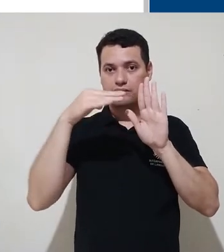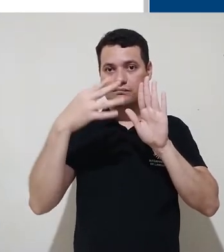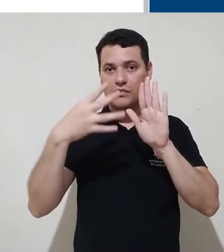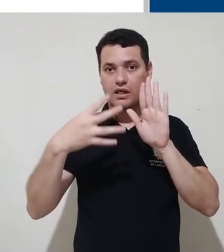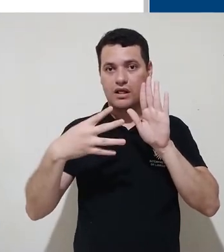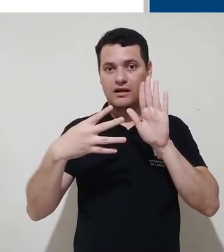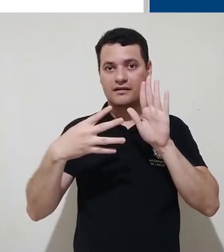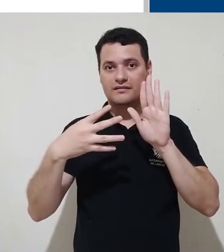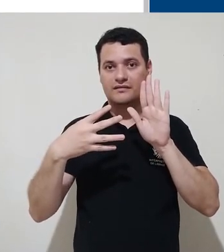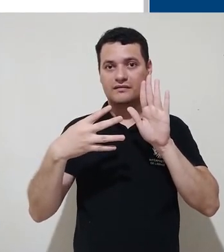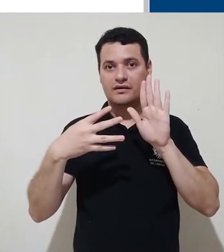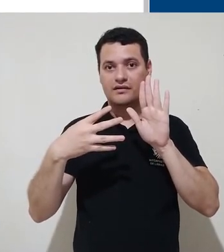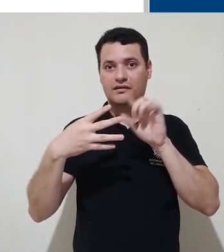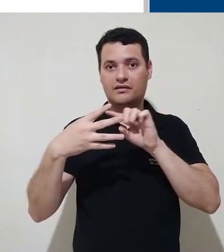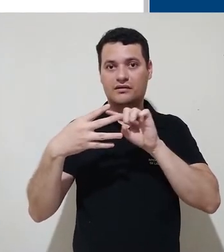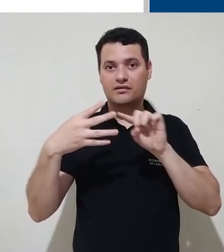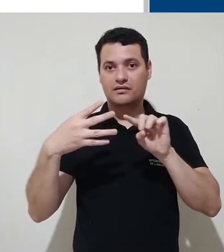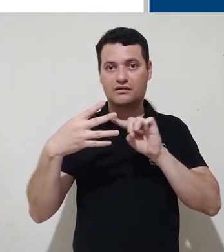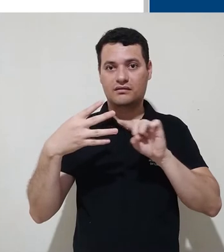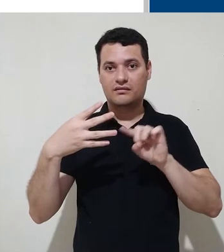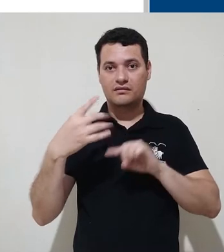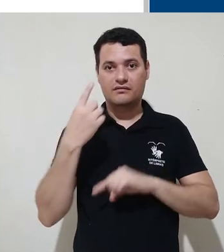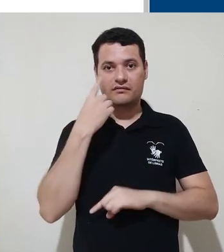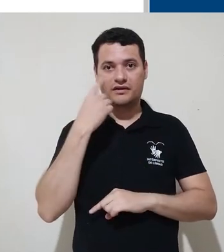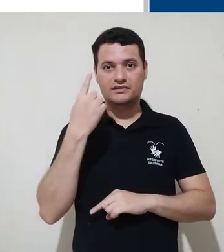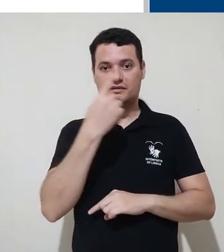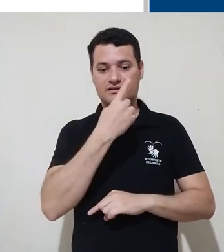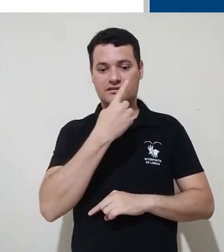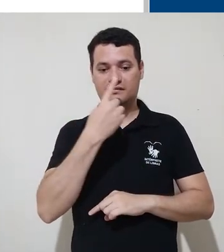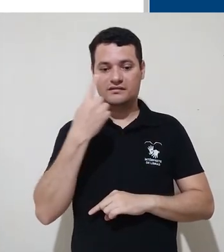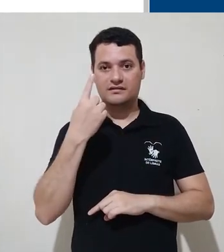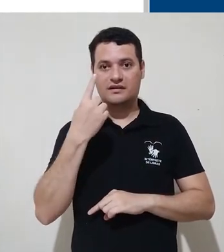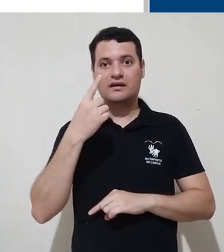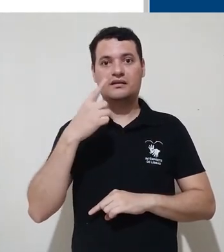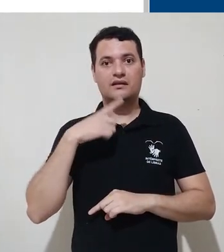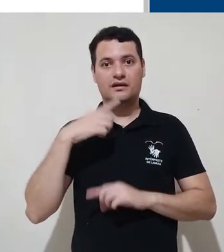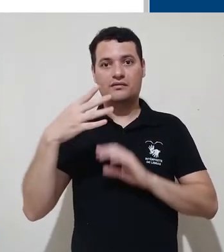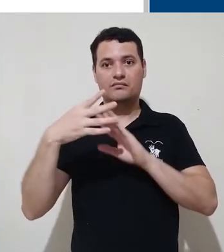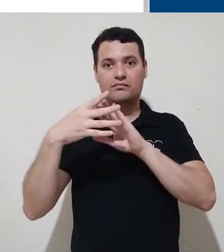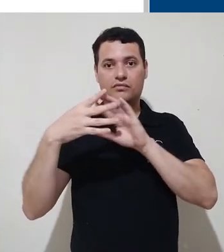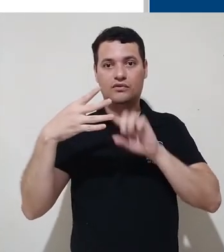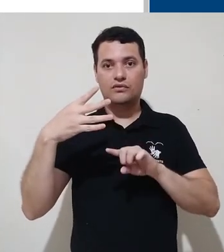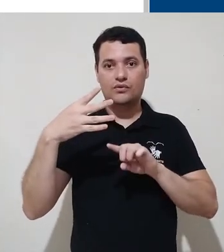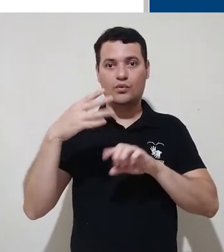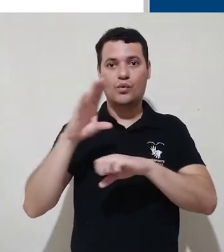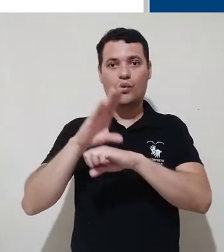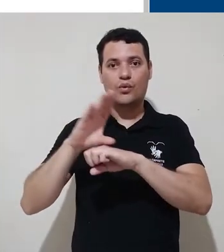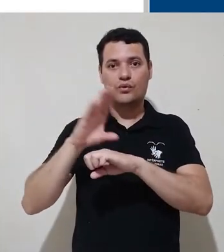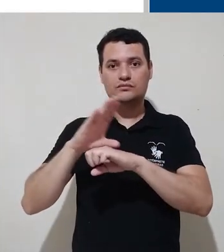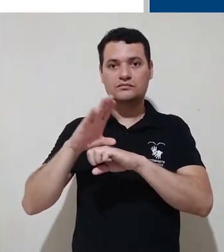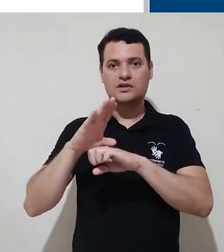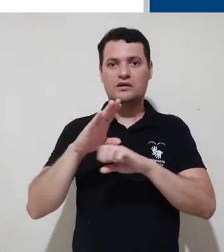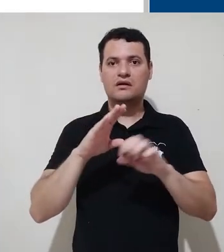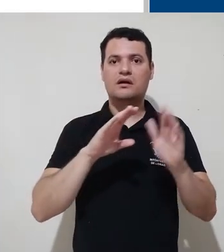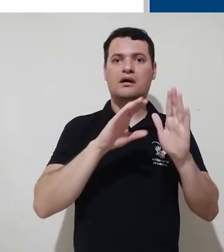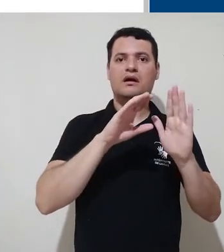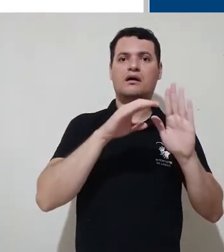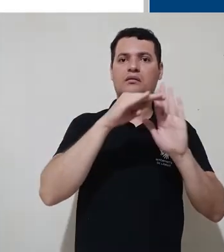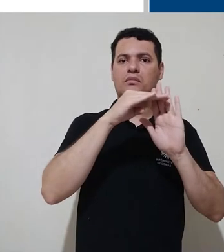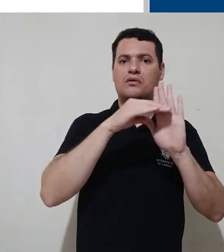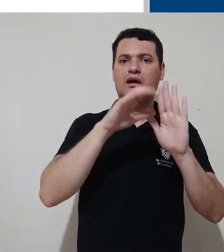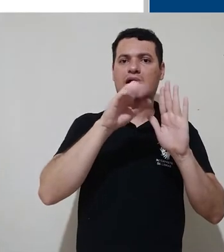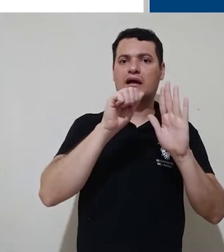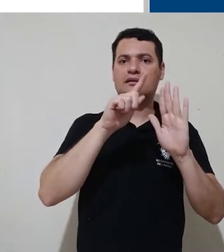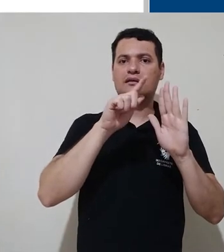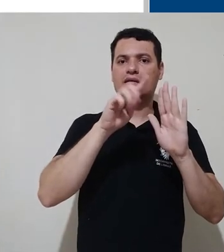Dentro dessa outra categoria, eu expandindo, eu posso ver que eu tenho cursos dentro dela. Como eu diferencio categorias de